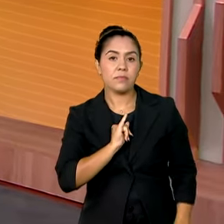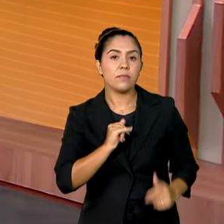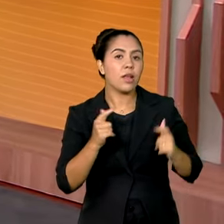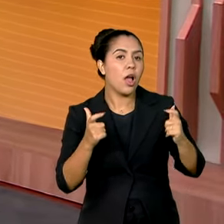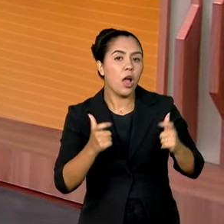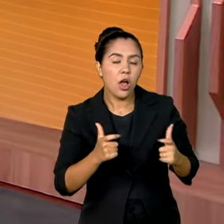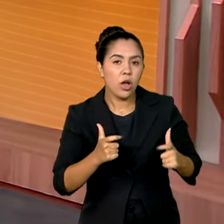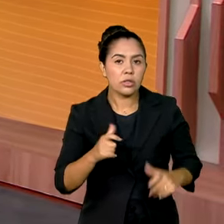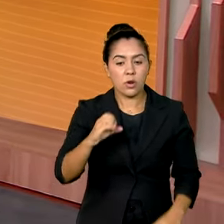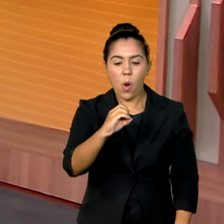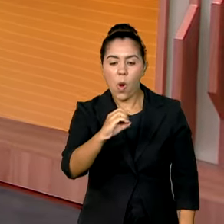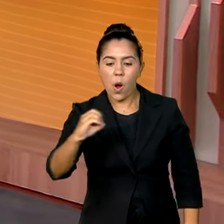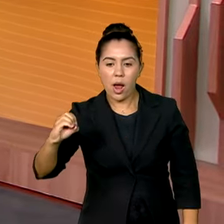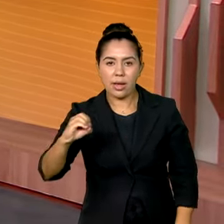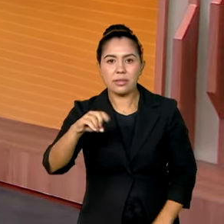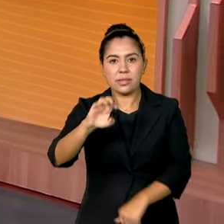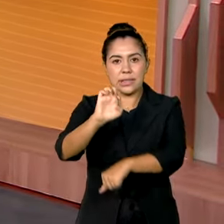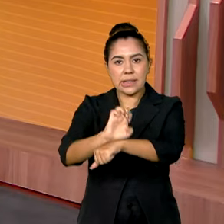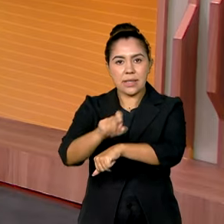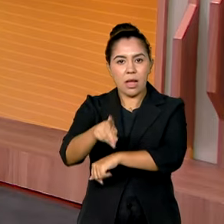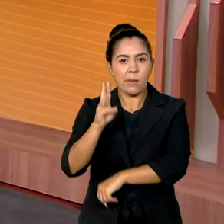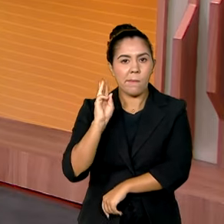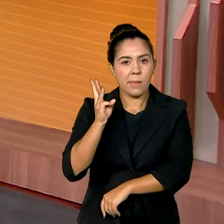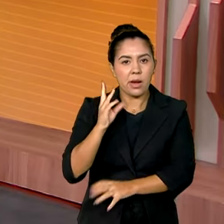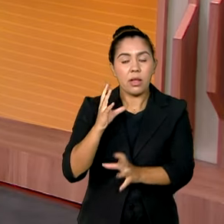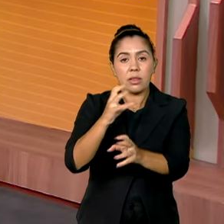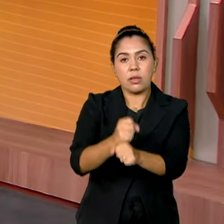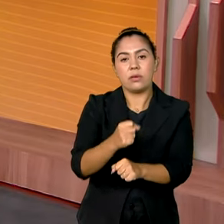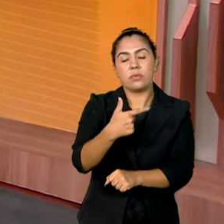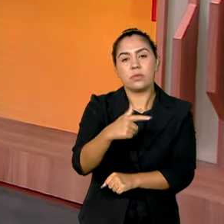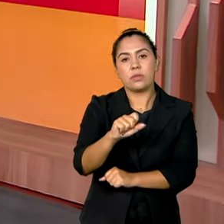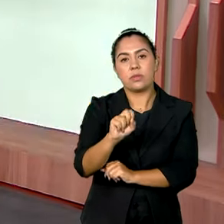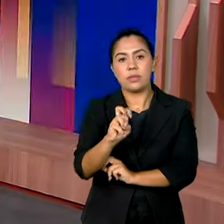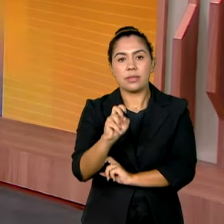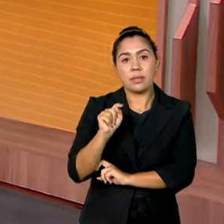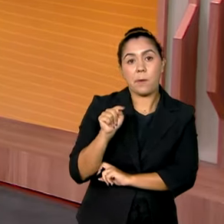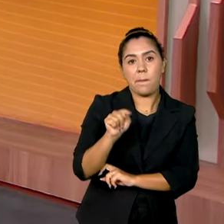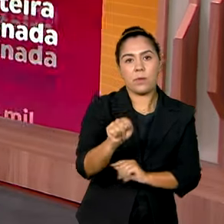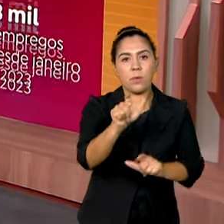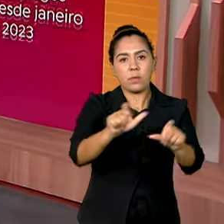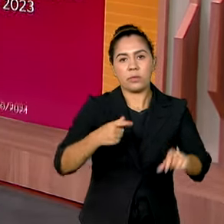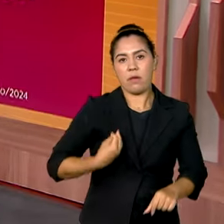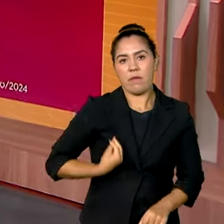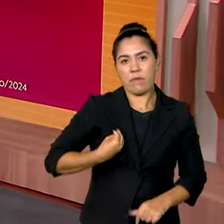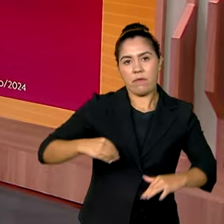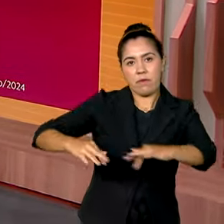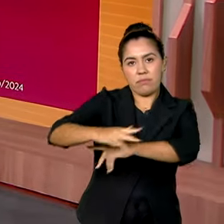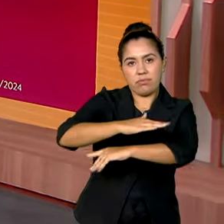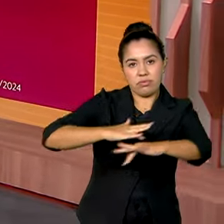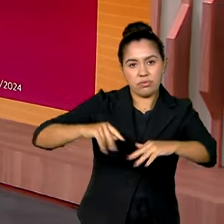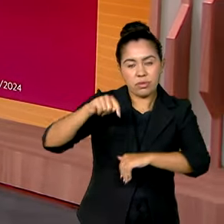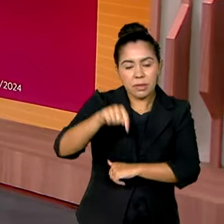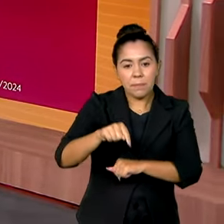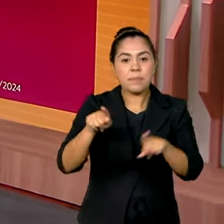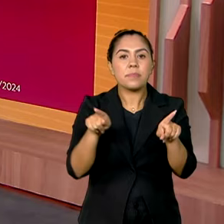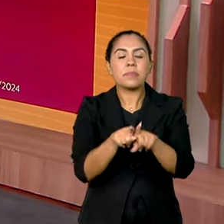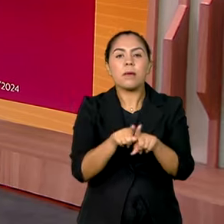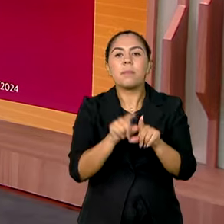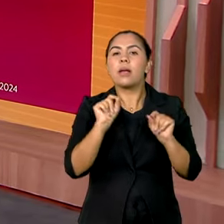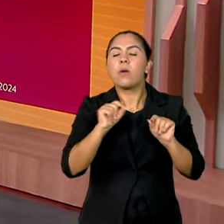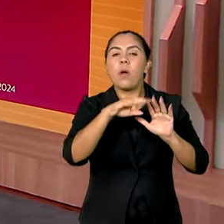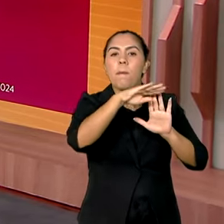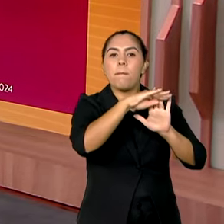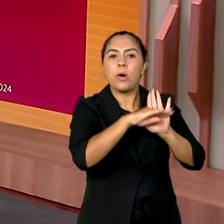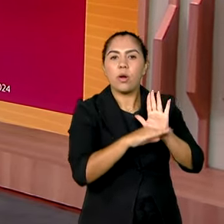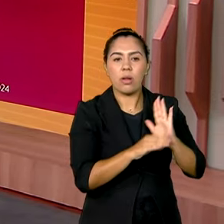população de pouco mais de 285 mil pessoas. Agora vamos ver alguns dos programas do governo federal